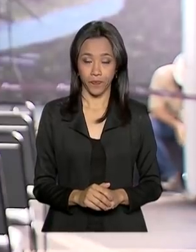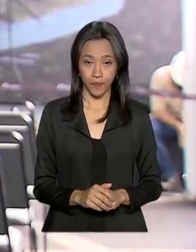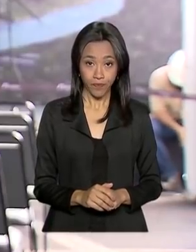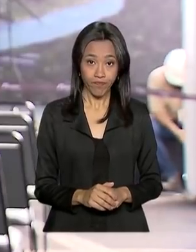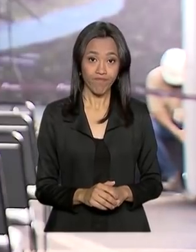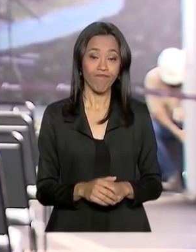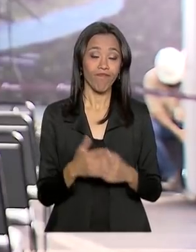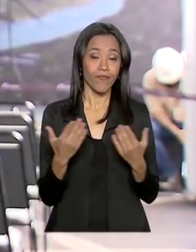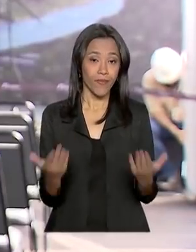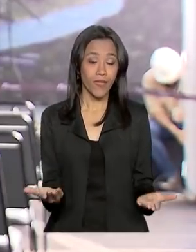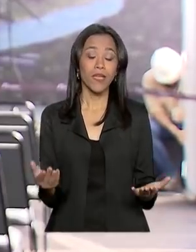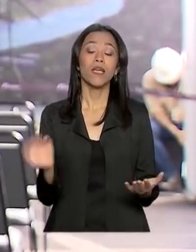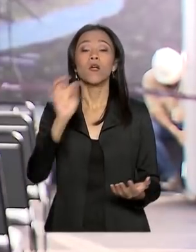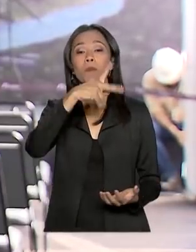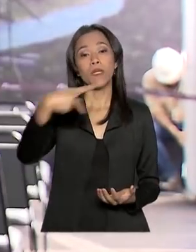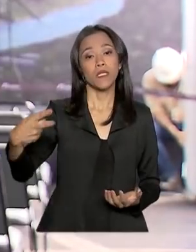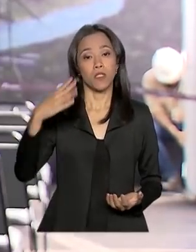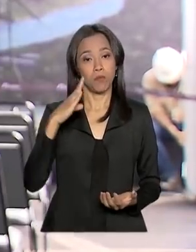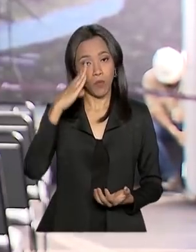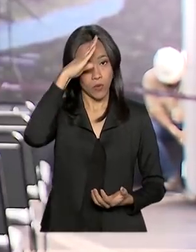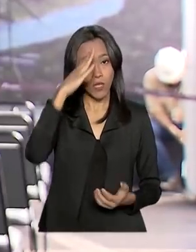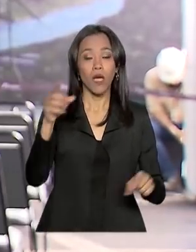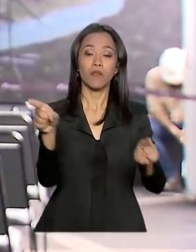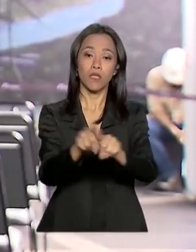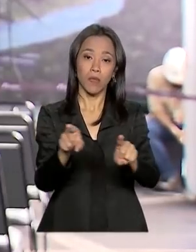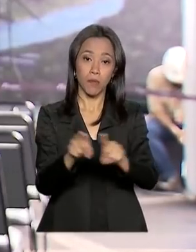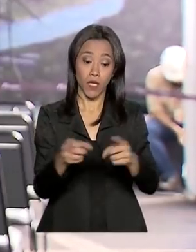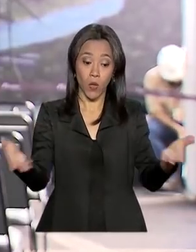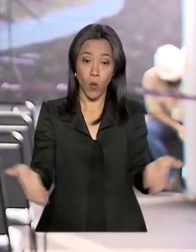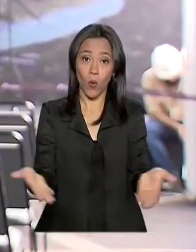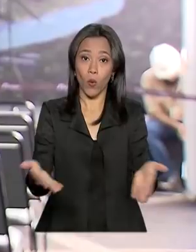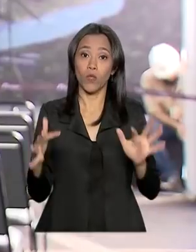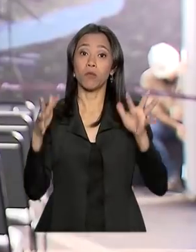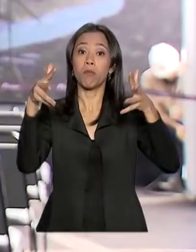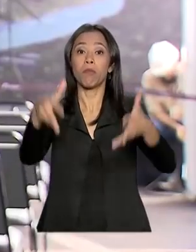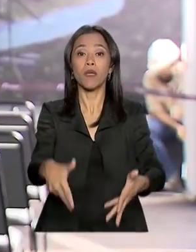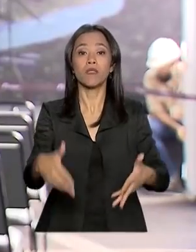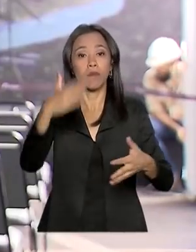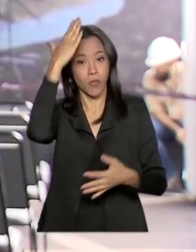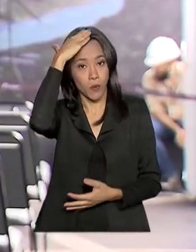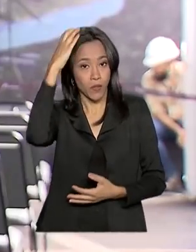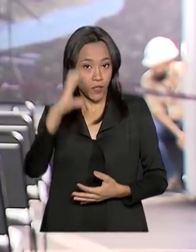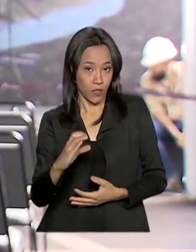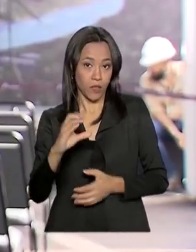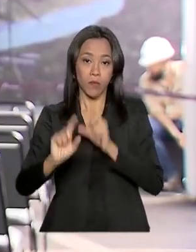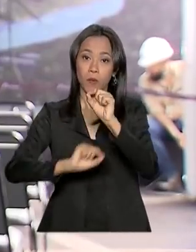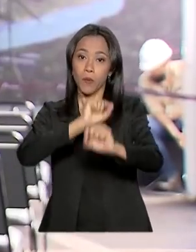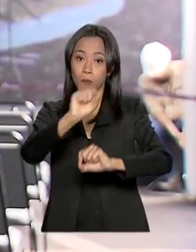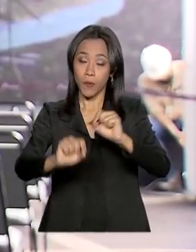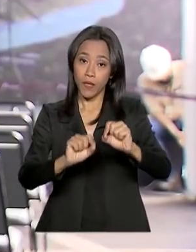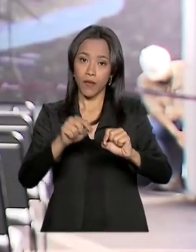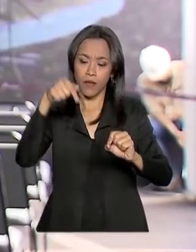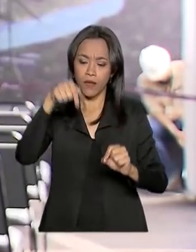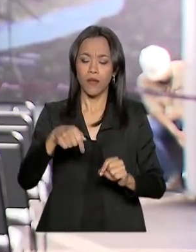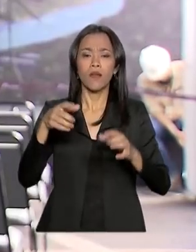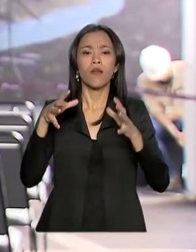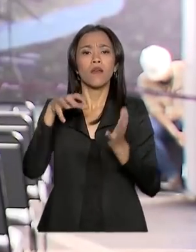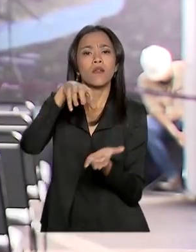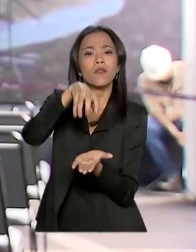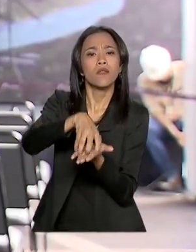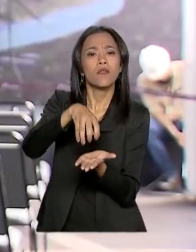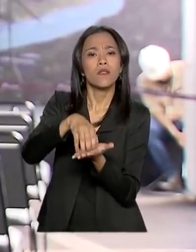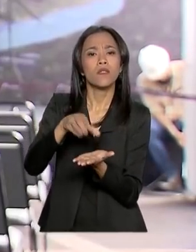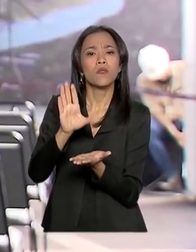E, Mara, o presidente Jair Bolsonaro também participa hoje em Curitiba da ativação do Centro Integrado de